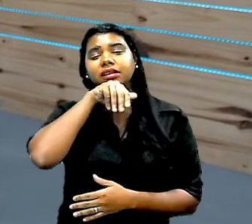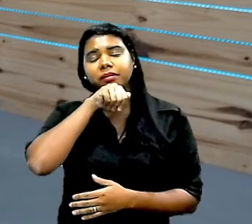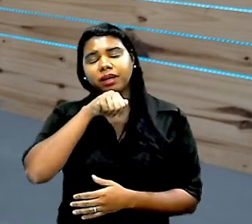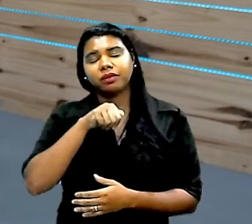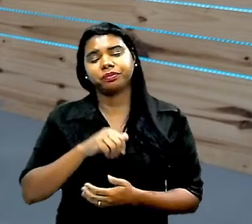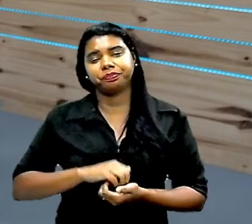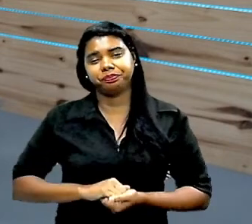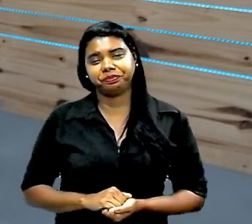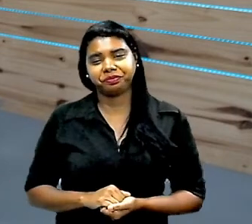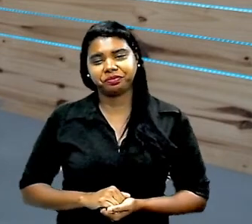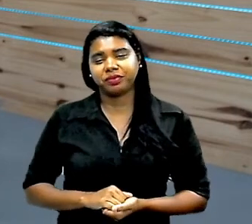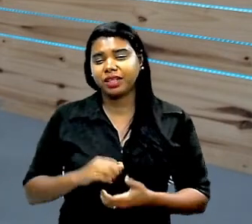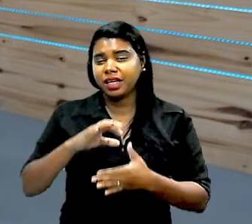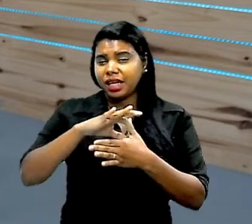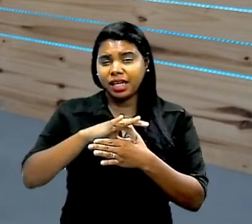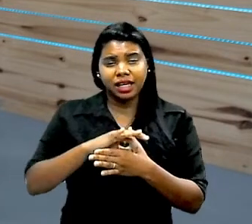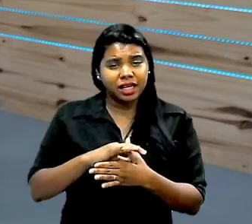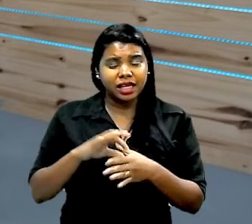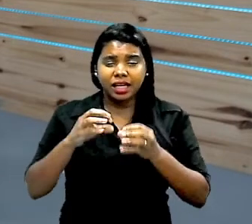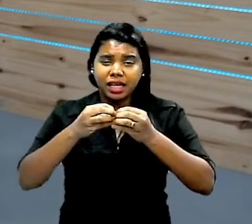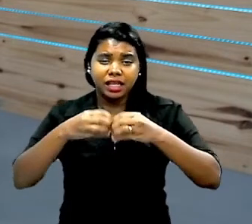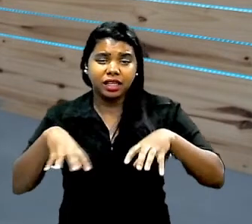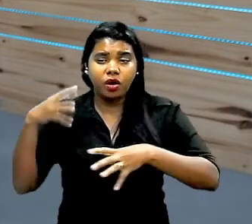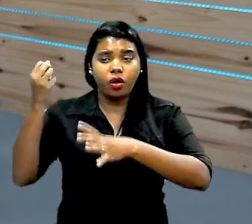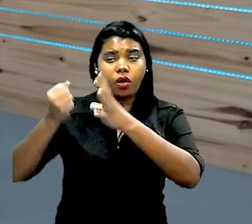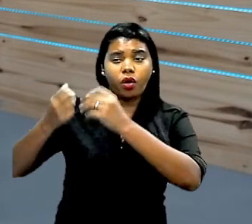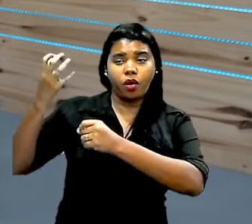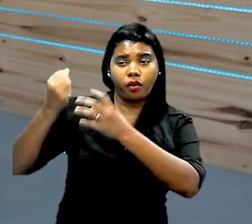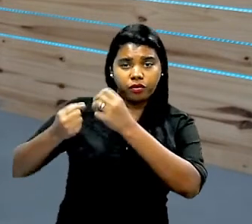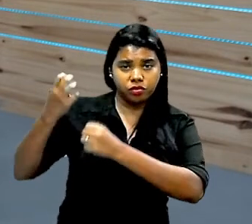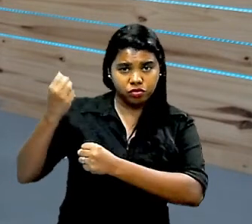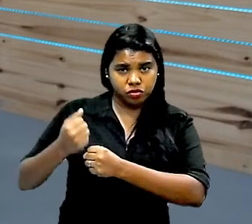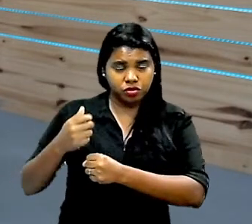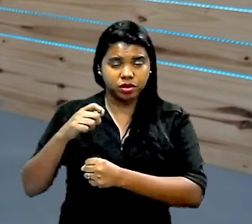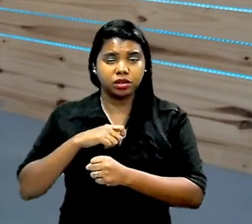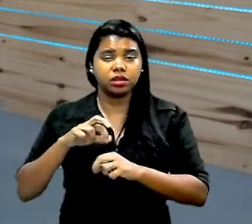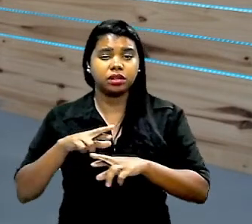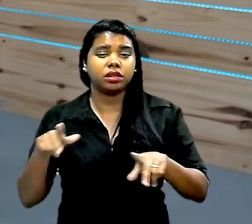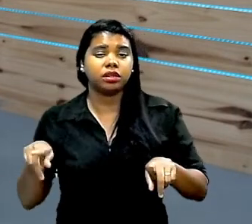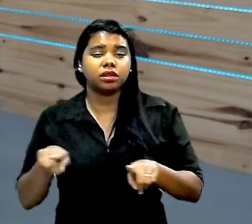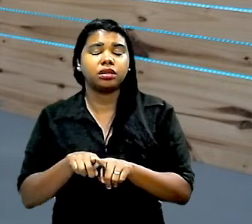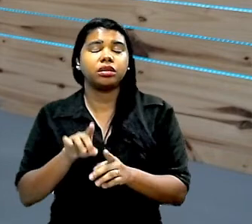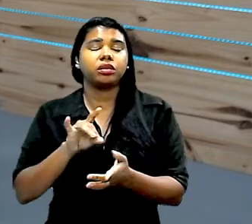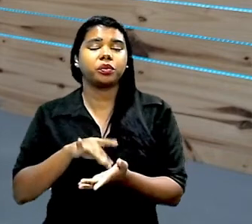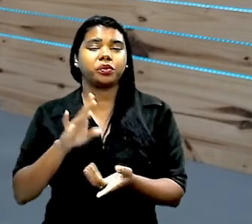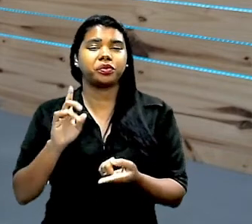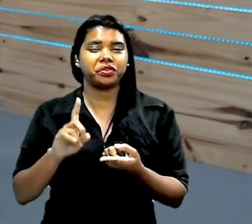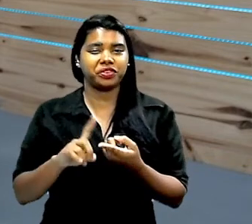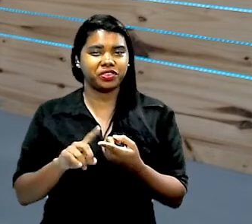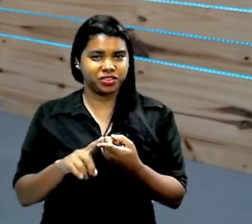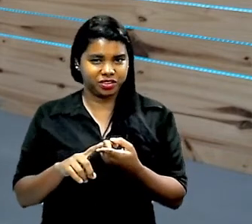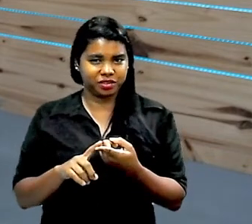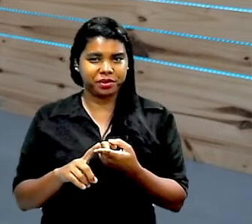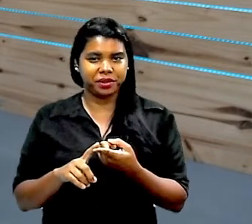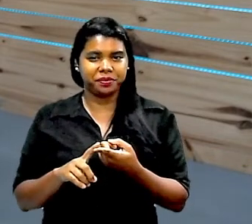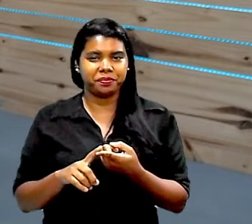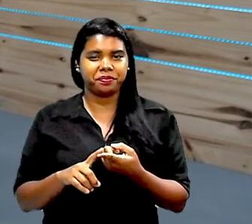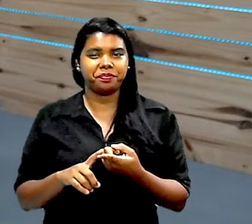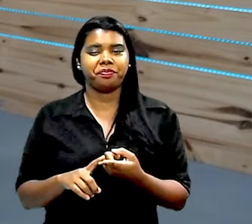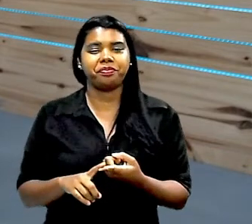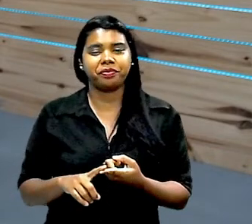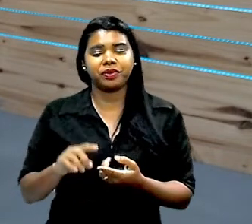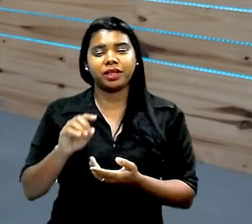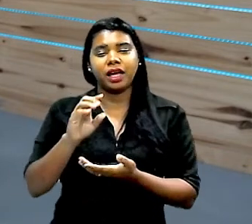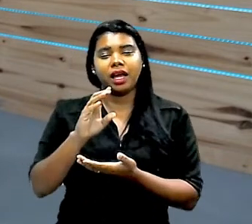regra tá então carne ovos leite mas existem alguns vegetais que são ricos em proteínas né o